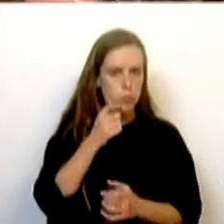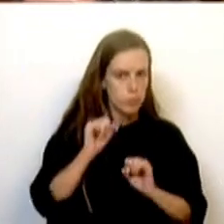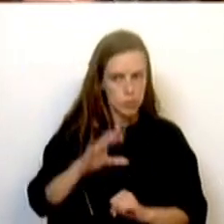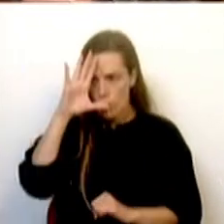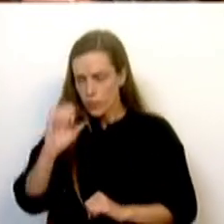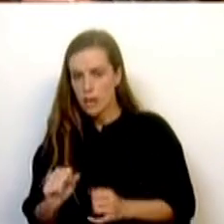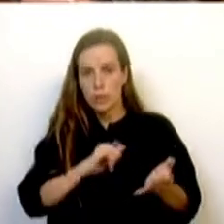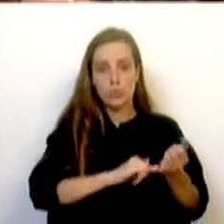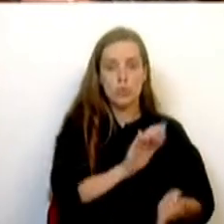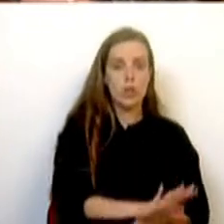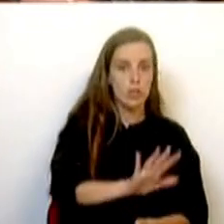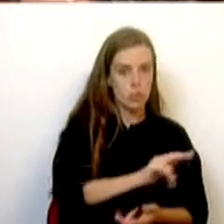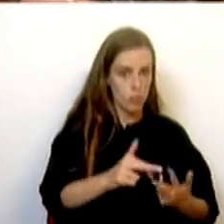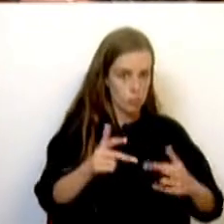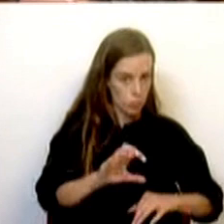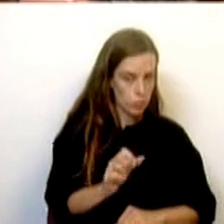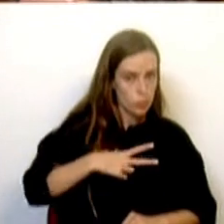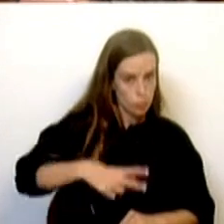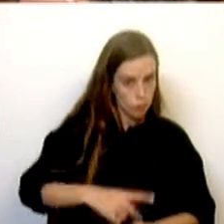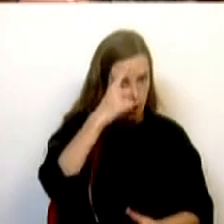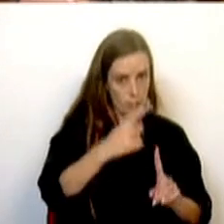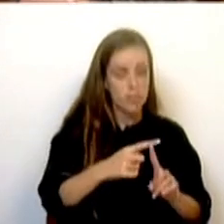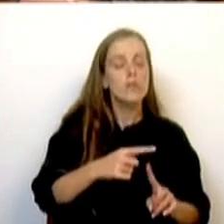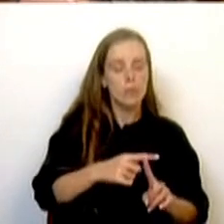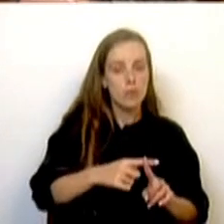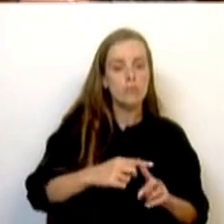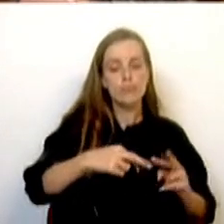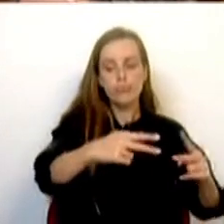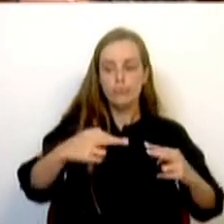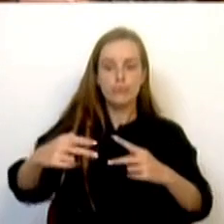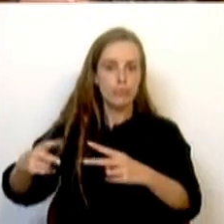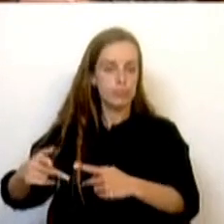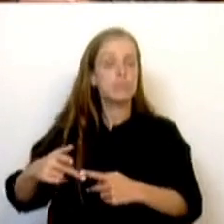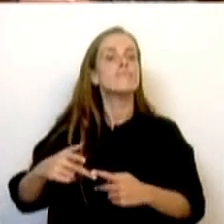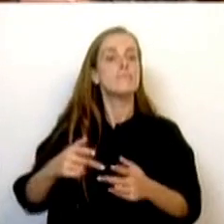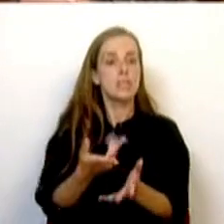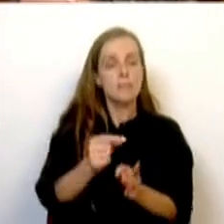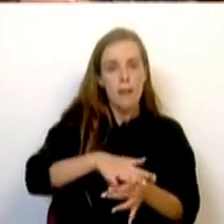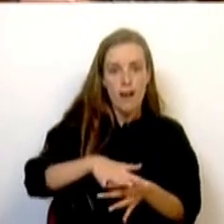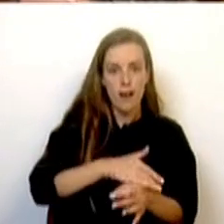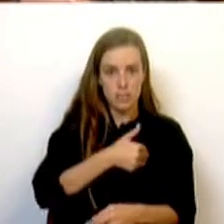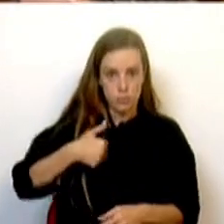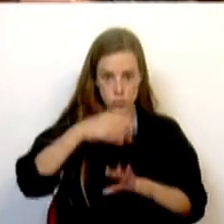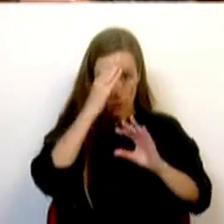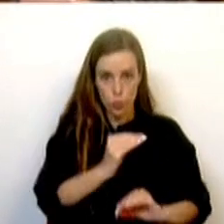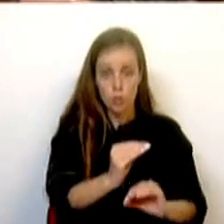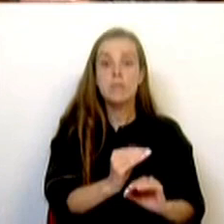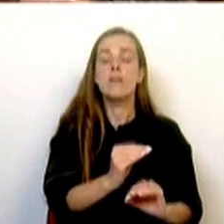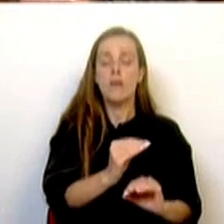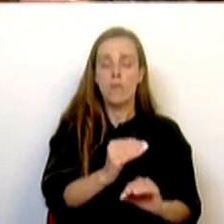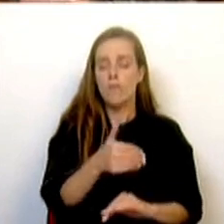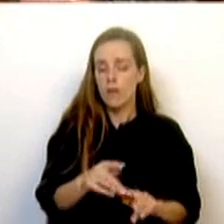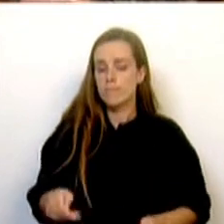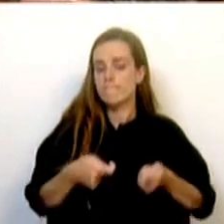Governo e a Associação Nacional de Municípios Portugueses para a Descentralização de Competências na área da Saúde e da Educação, serão